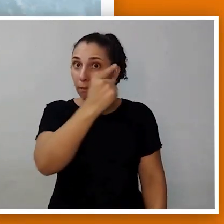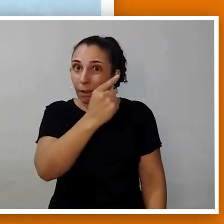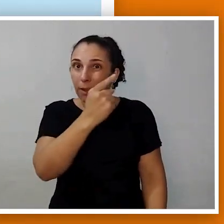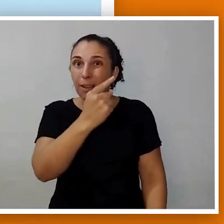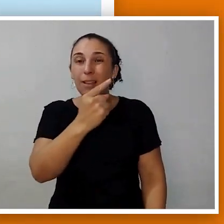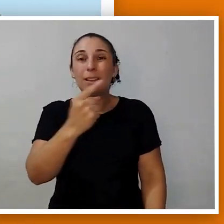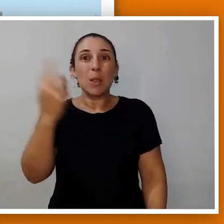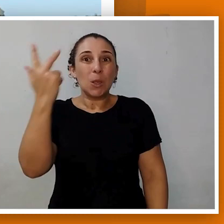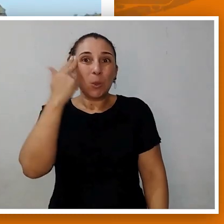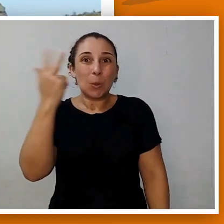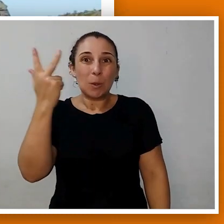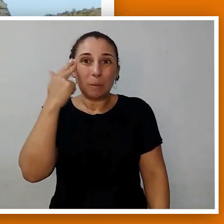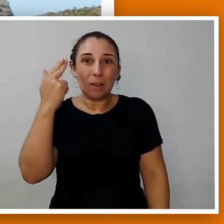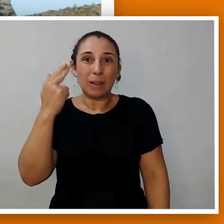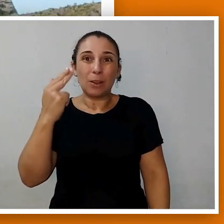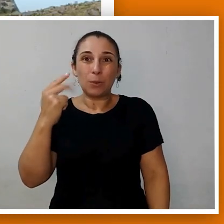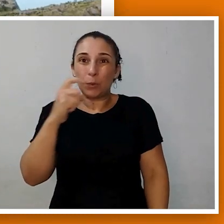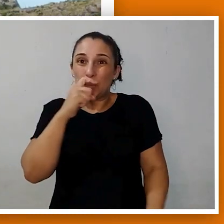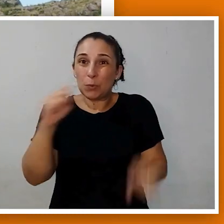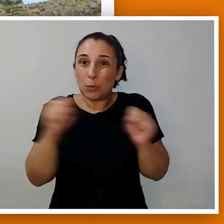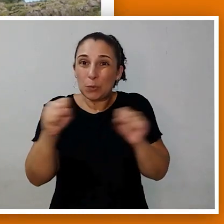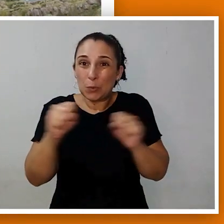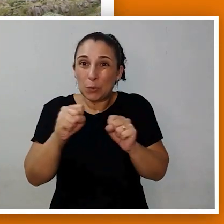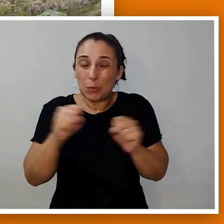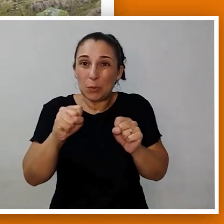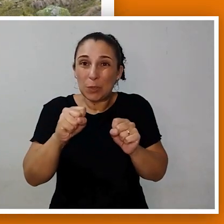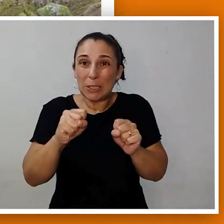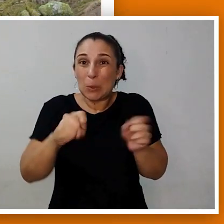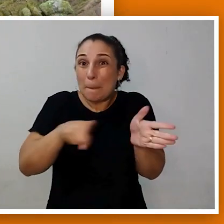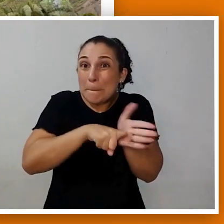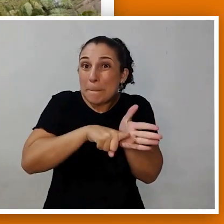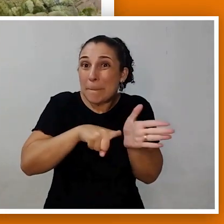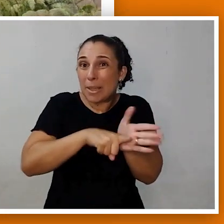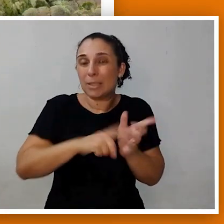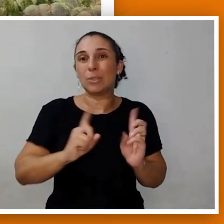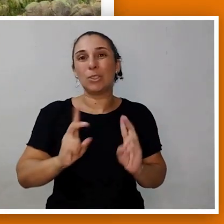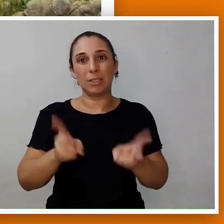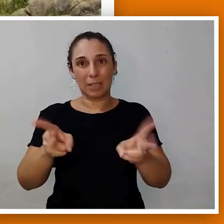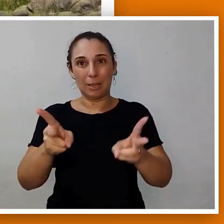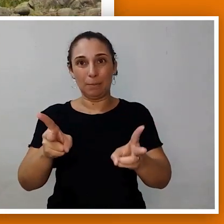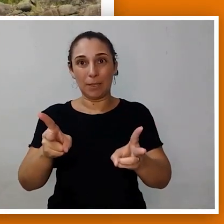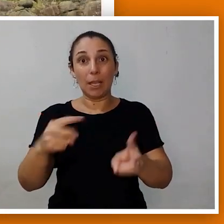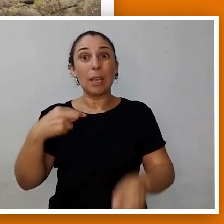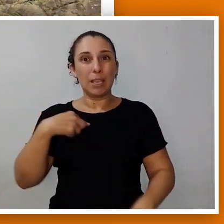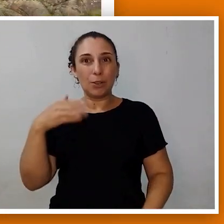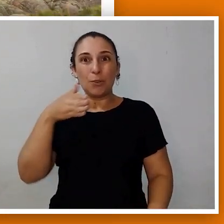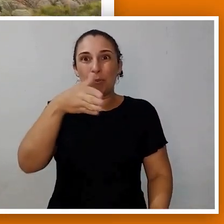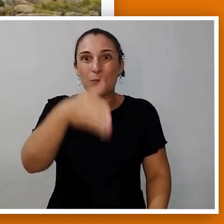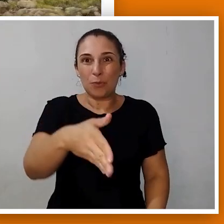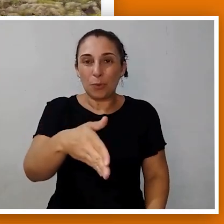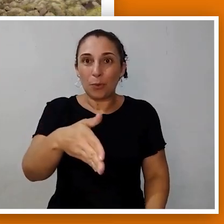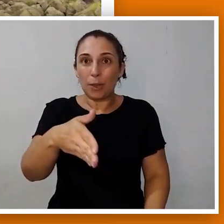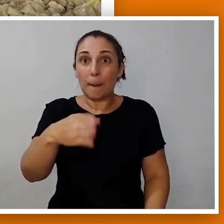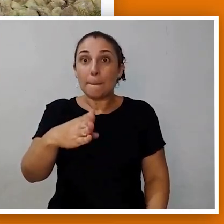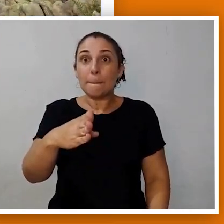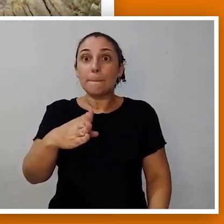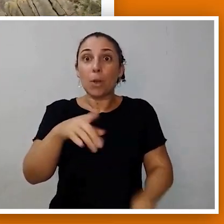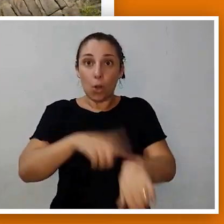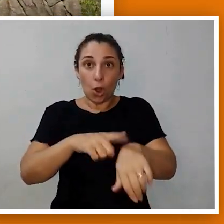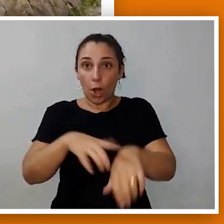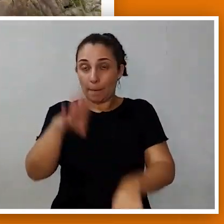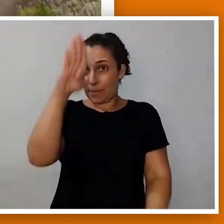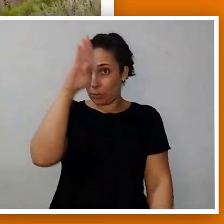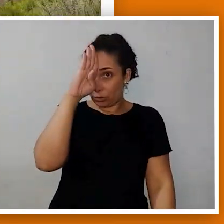temperaturas negativas lá durante o inverno. Nessa época, nesse dia que eu fui, tinha tanto gelo em pleno sol do meio